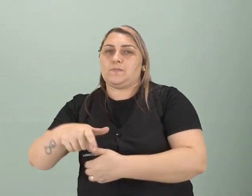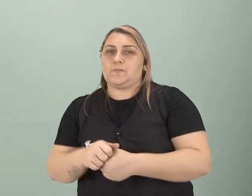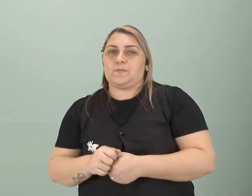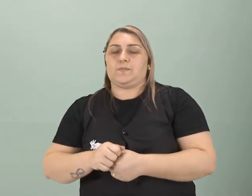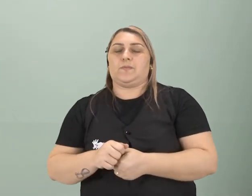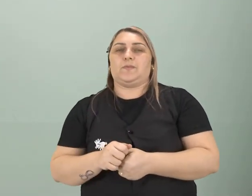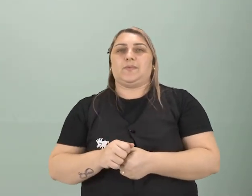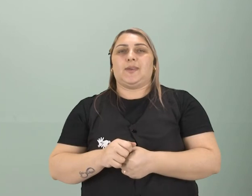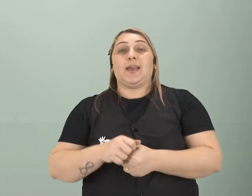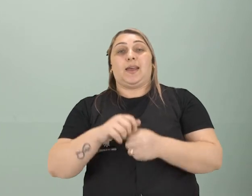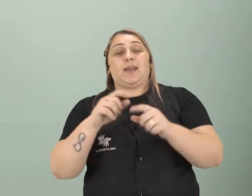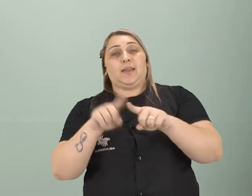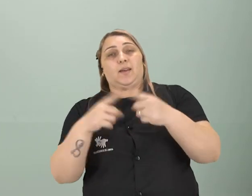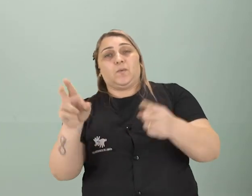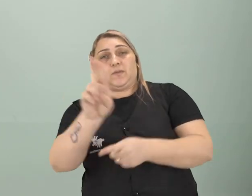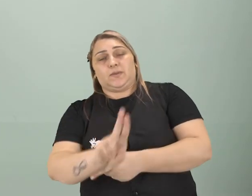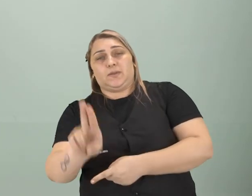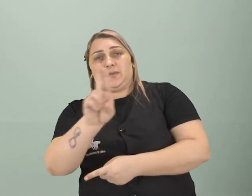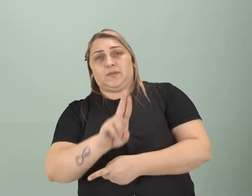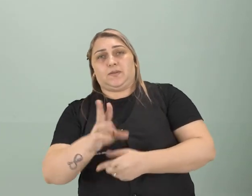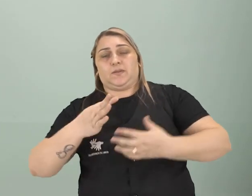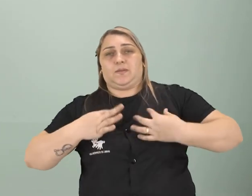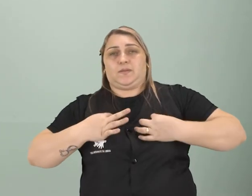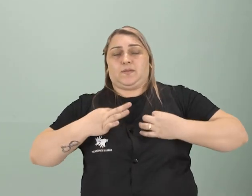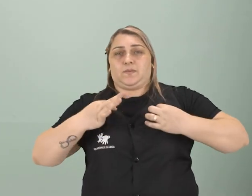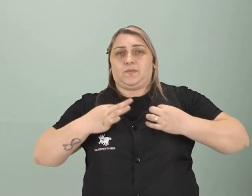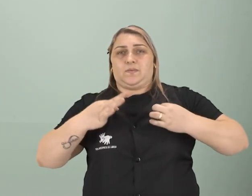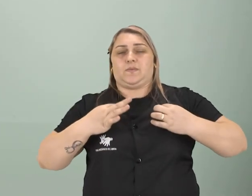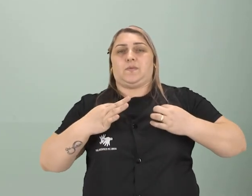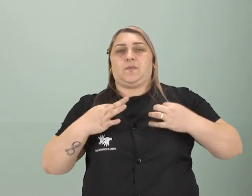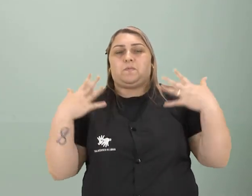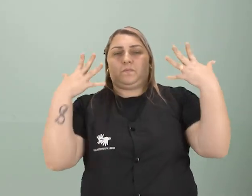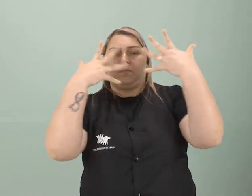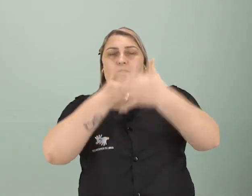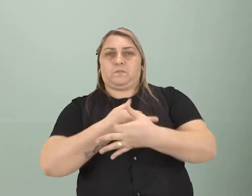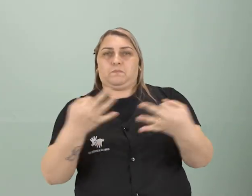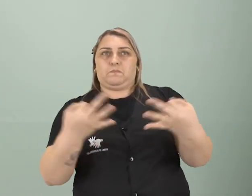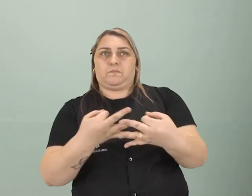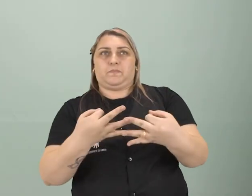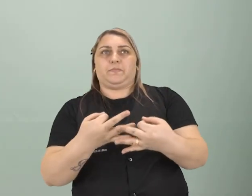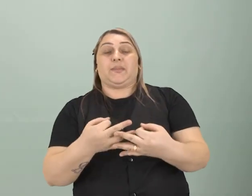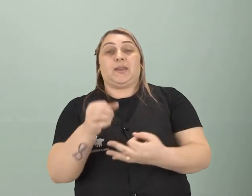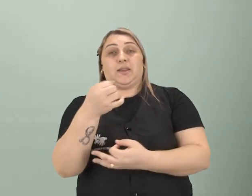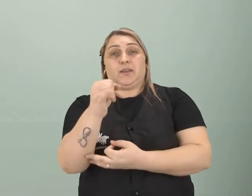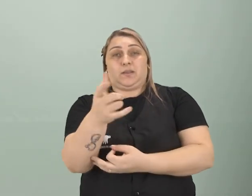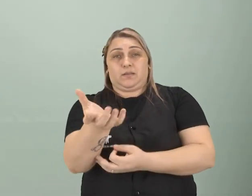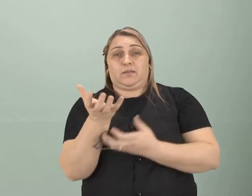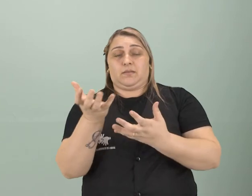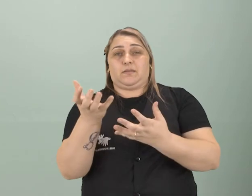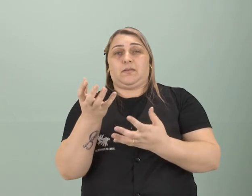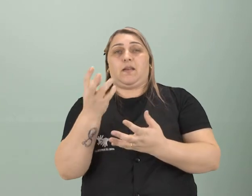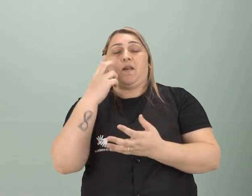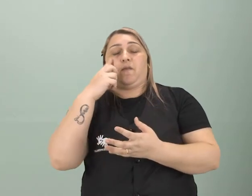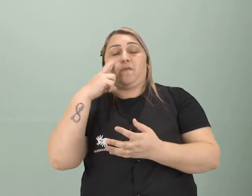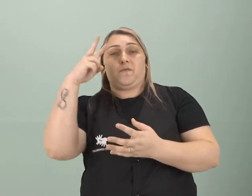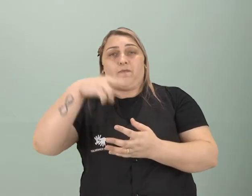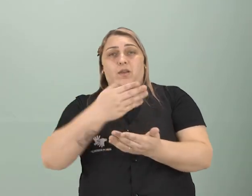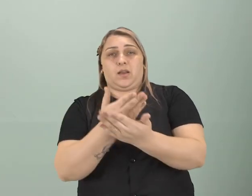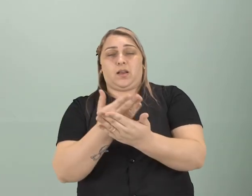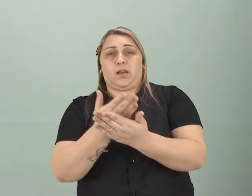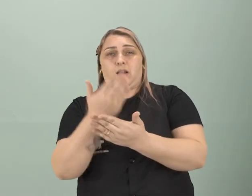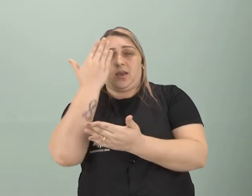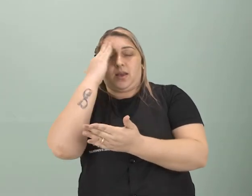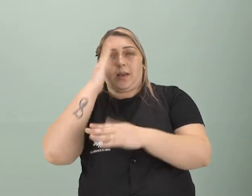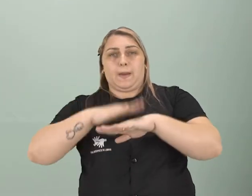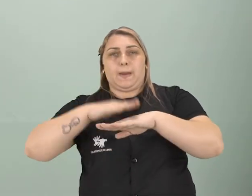codificada, e ela é usada com esses trajes altamente luxuosos. Então, gente, se você quiser revisitar essa aula, quer